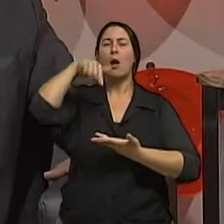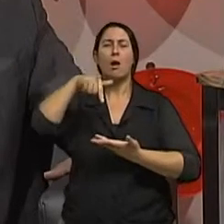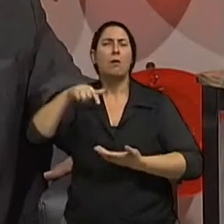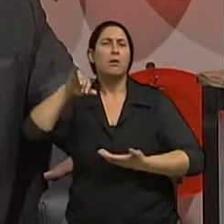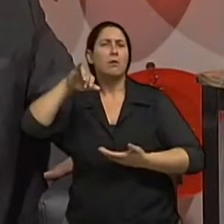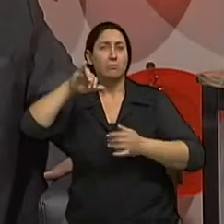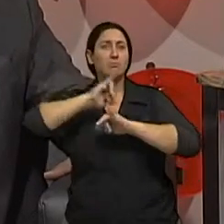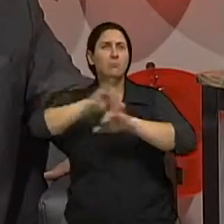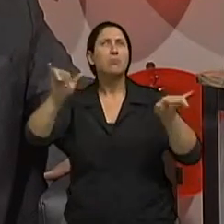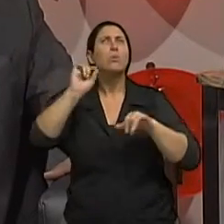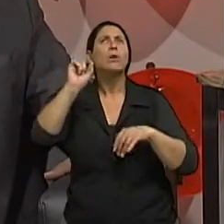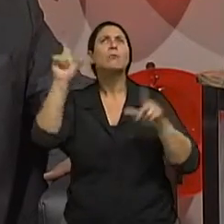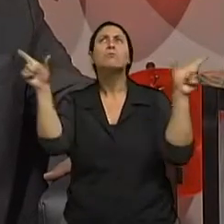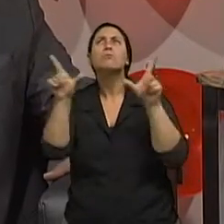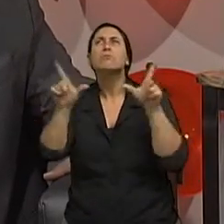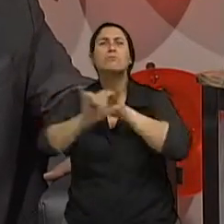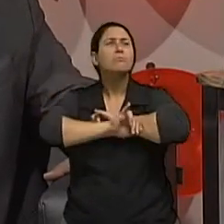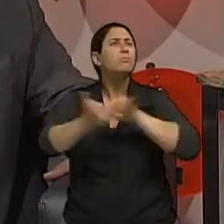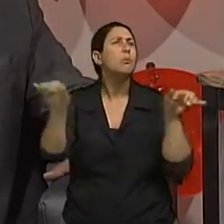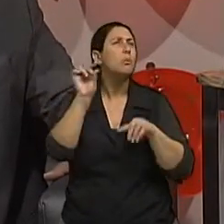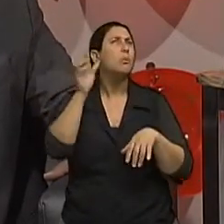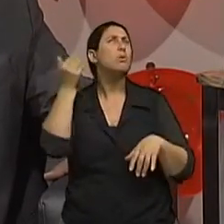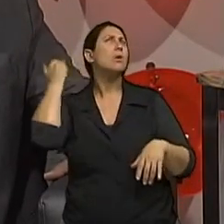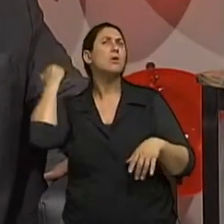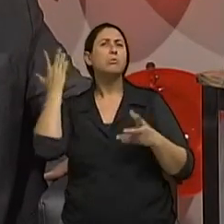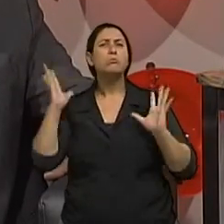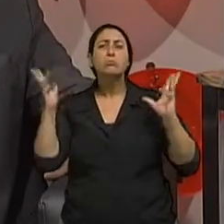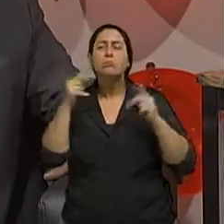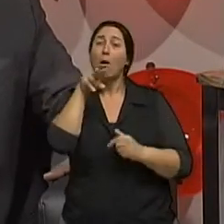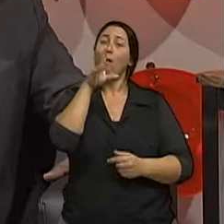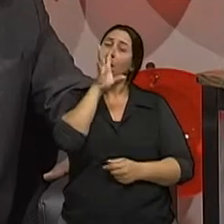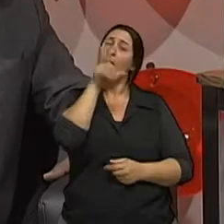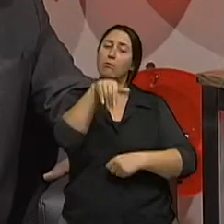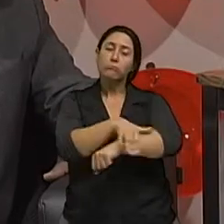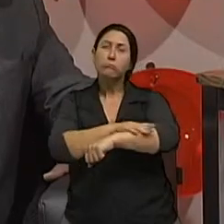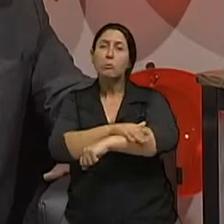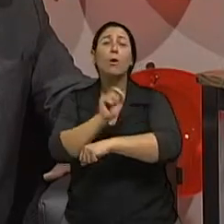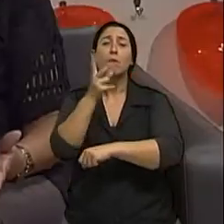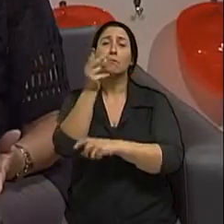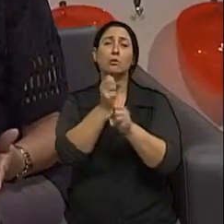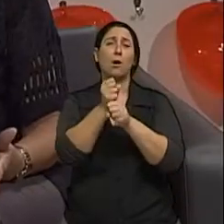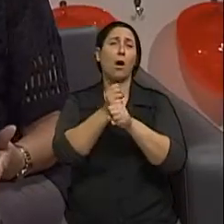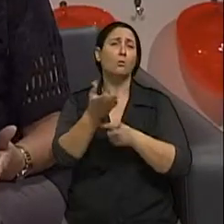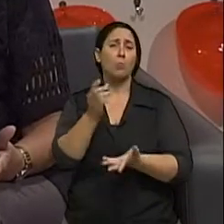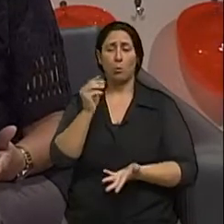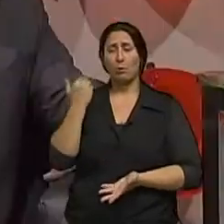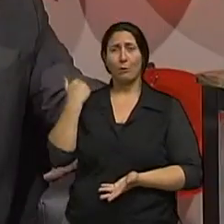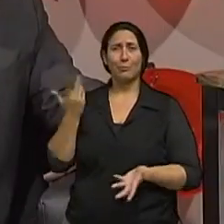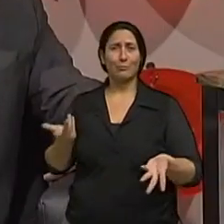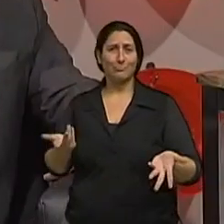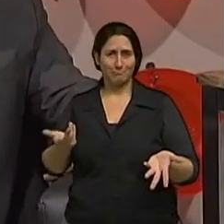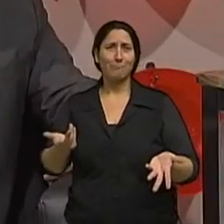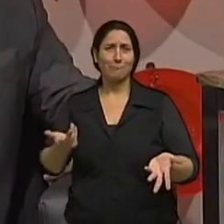entrou em comercialização popular, assim, para todos, há 20 anos. Podemos dizer há pouco tempo. Muito